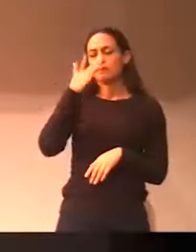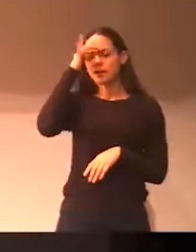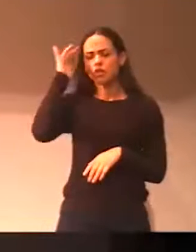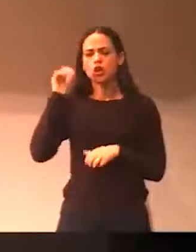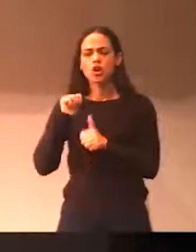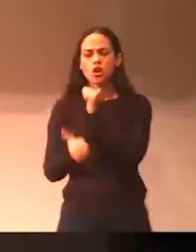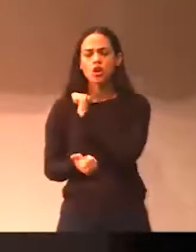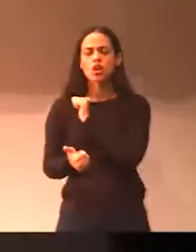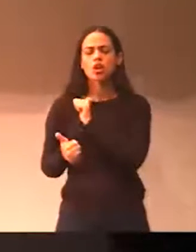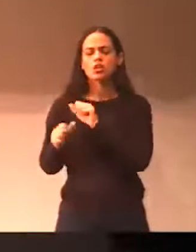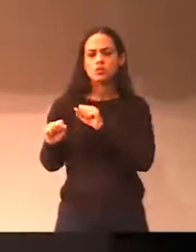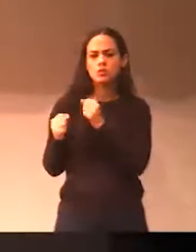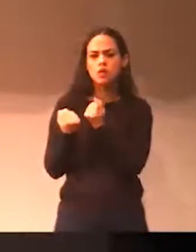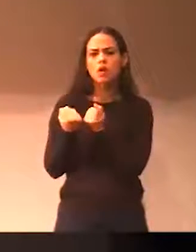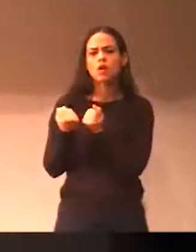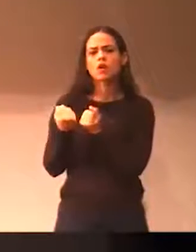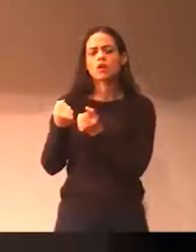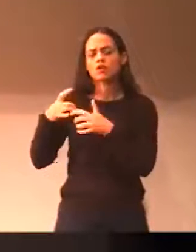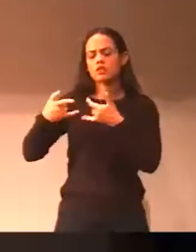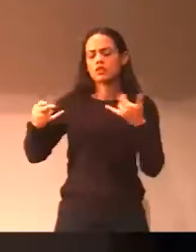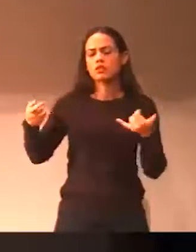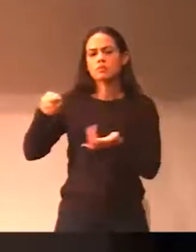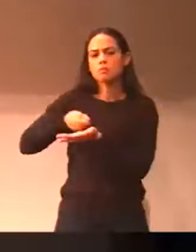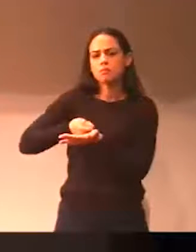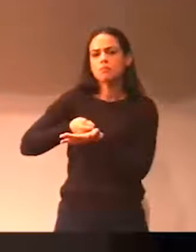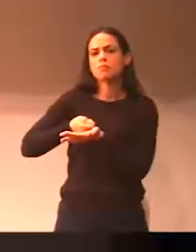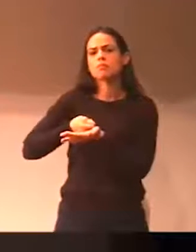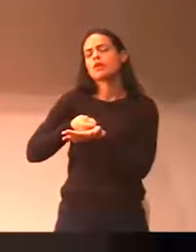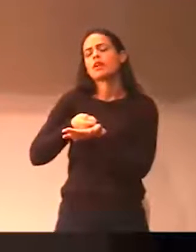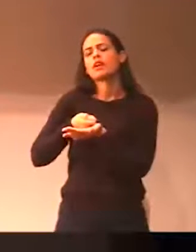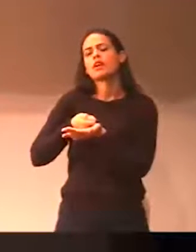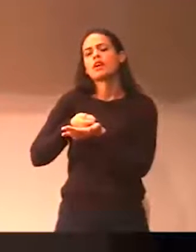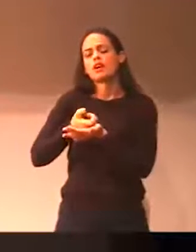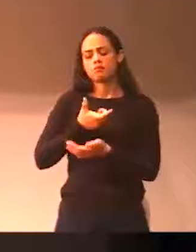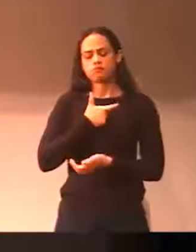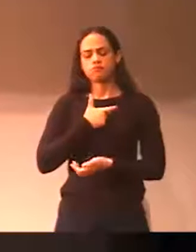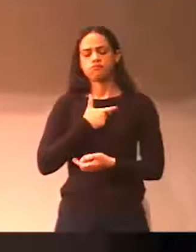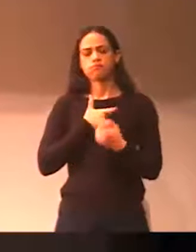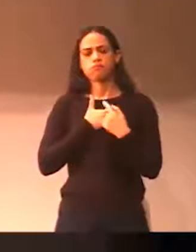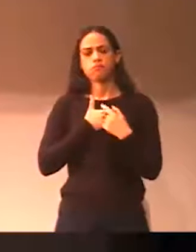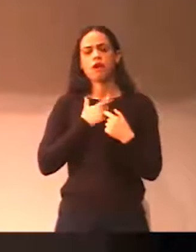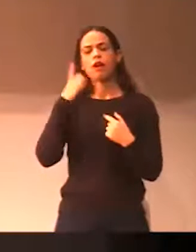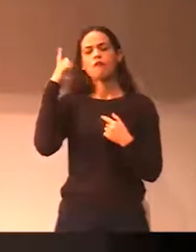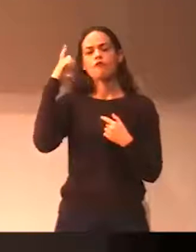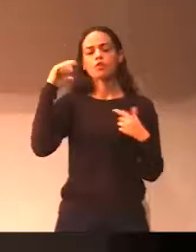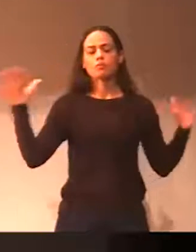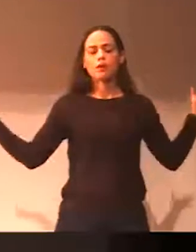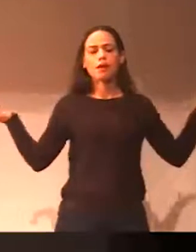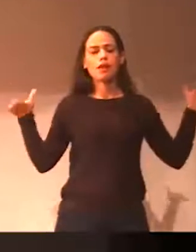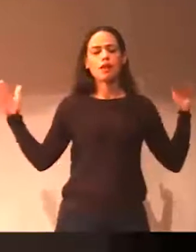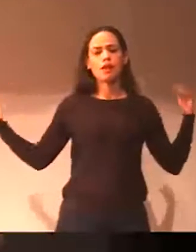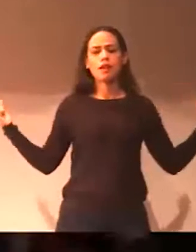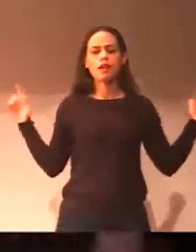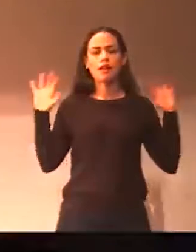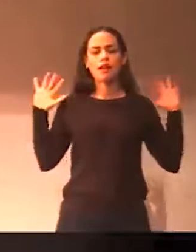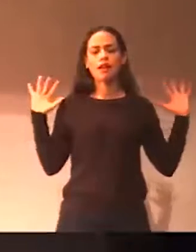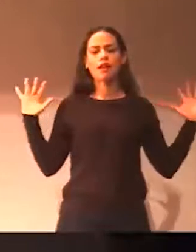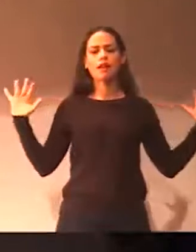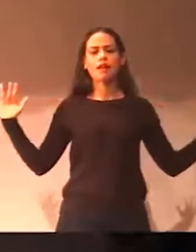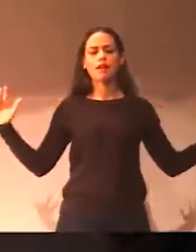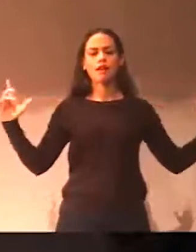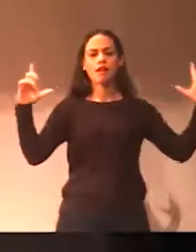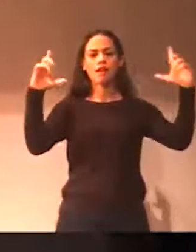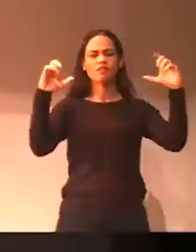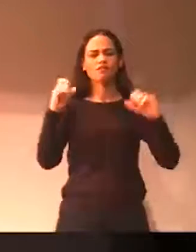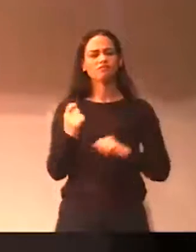ele paga o lanche, ele ganha a medalha, e aí várias pessoas querem sair na foto. Isso é para causar uma sensação,